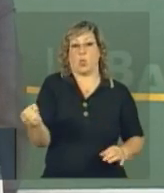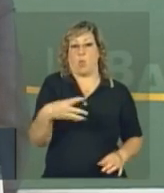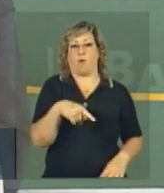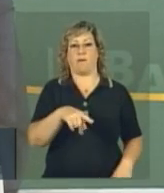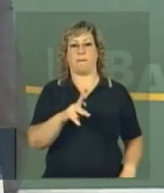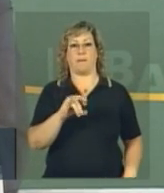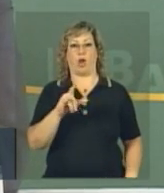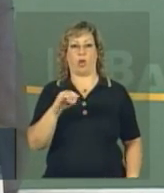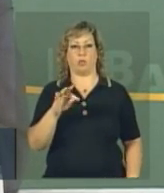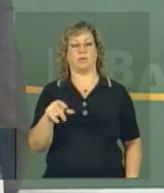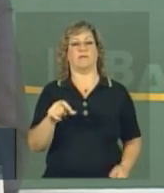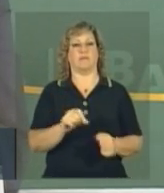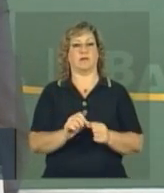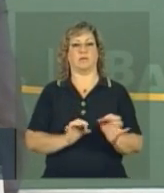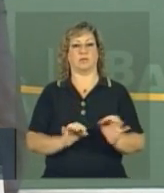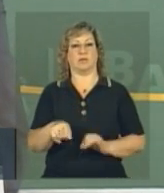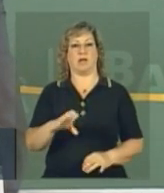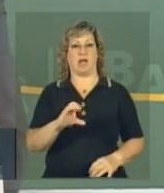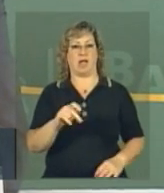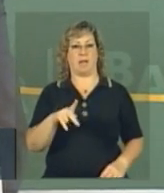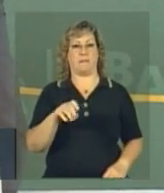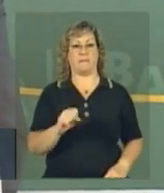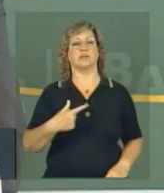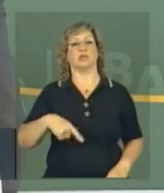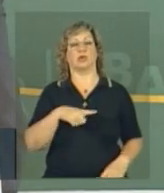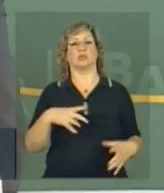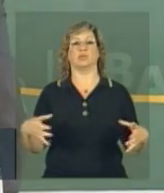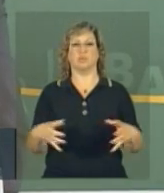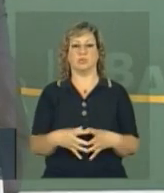que foi conduzido pela CAPES, nós estávamos juntos, é claro.